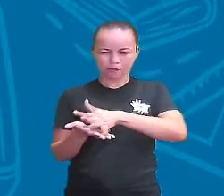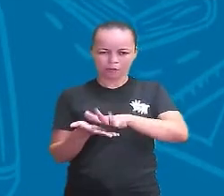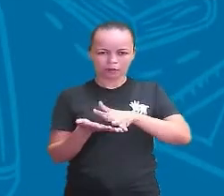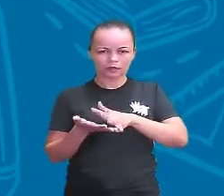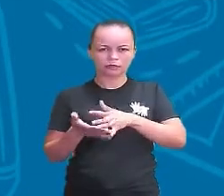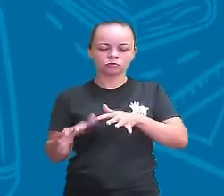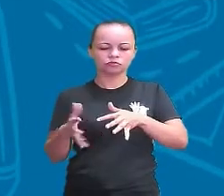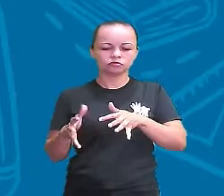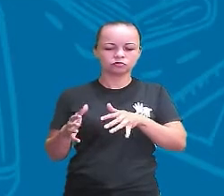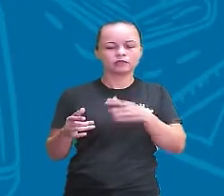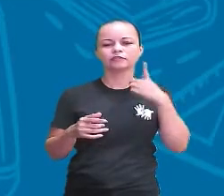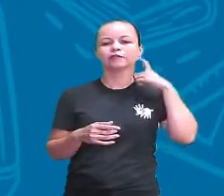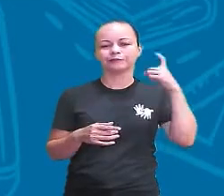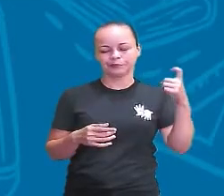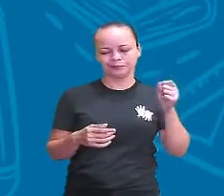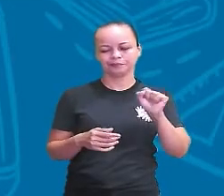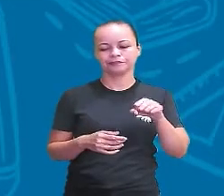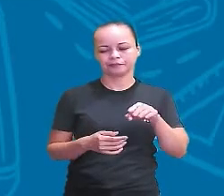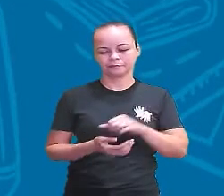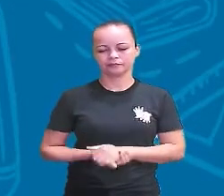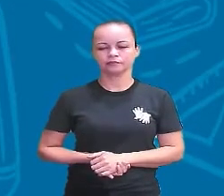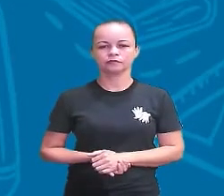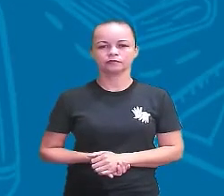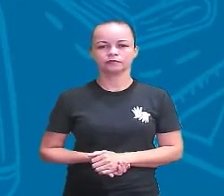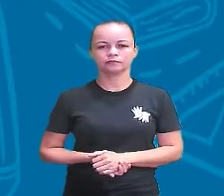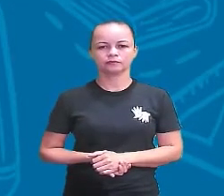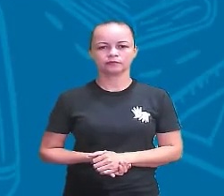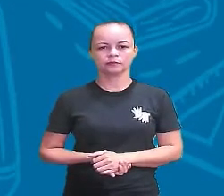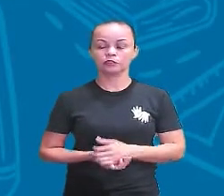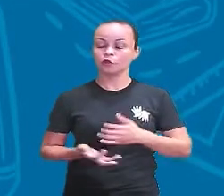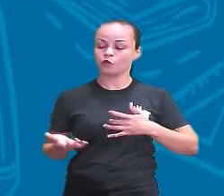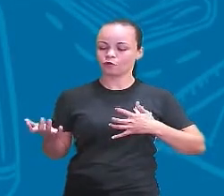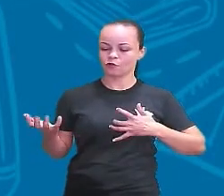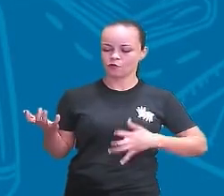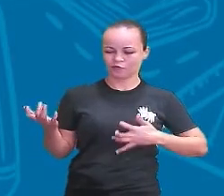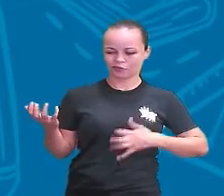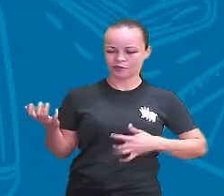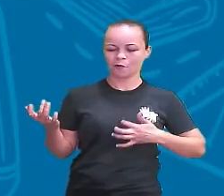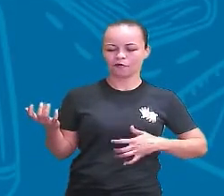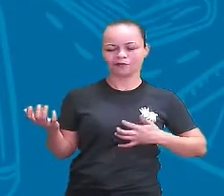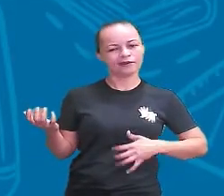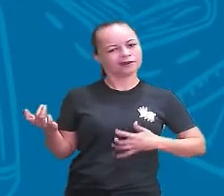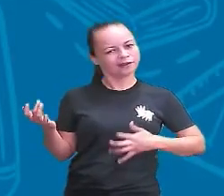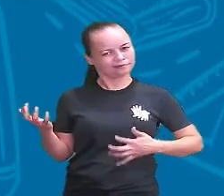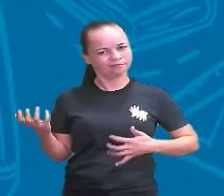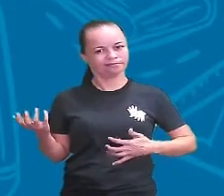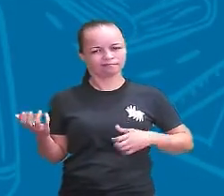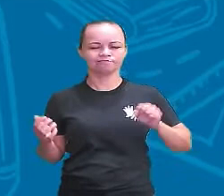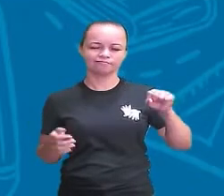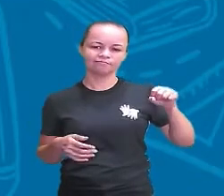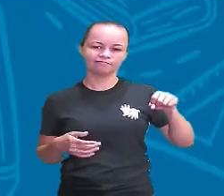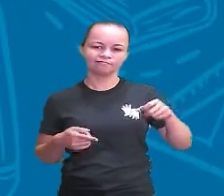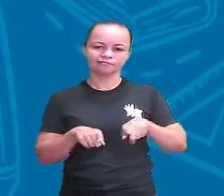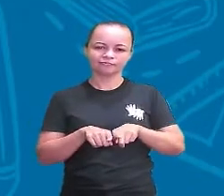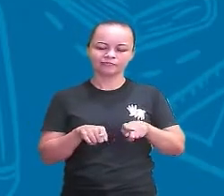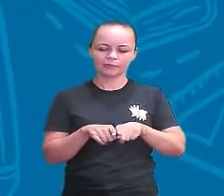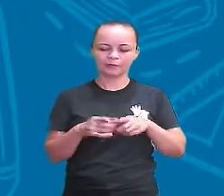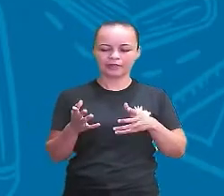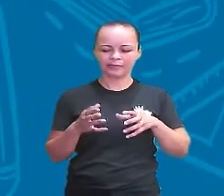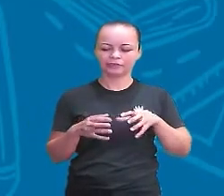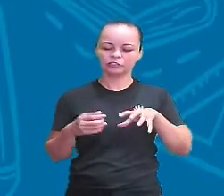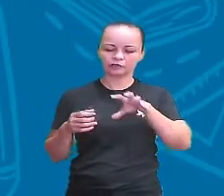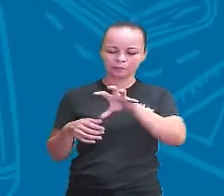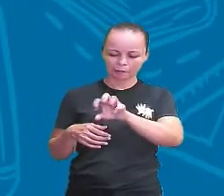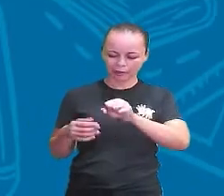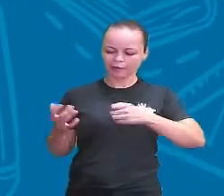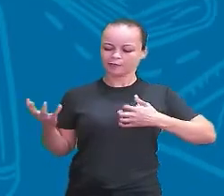ele emite som? Sim O violão uma violinha sim também da mesma forma se a